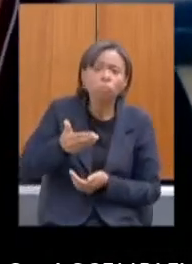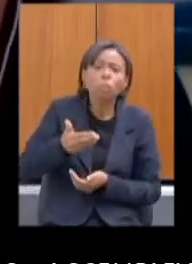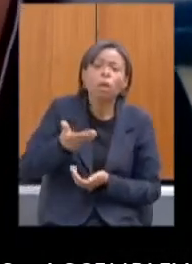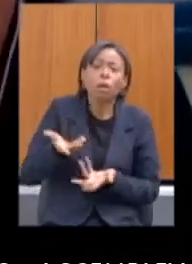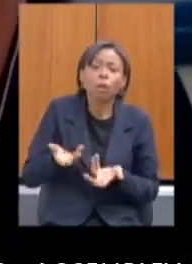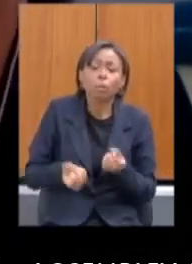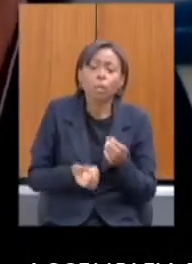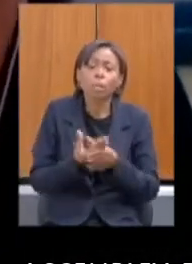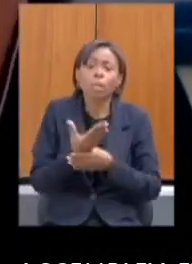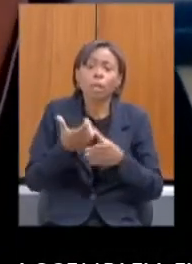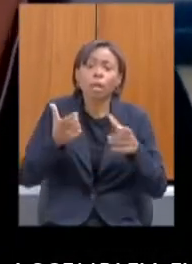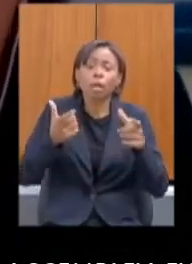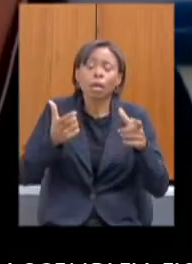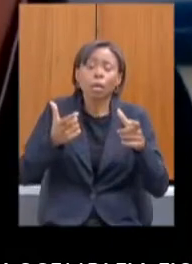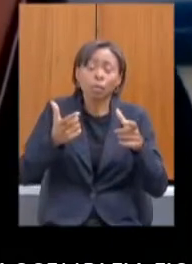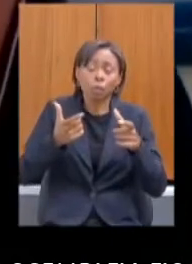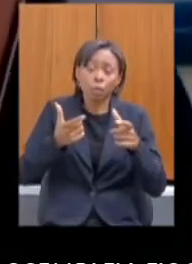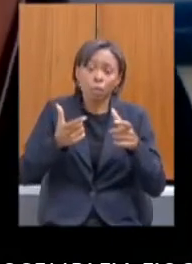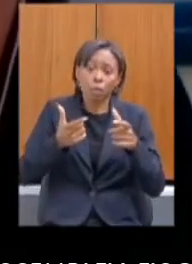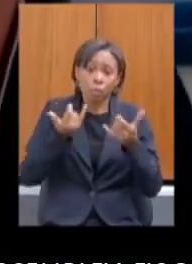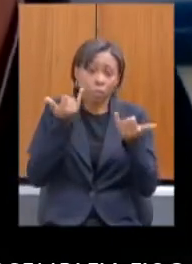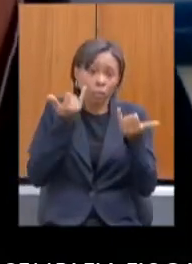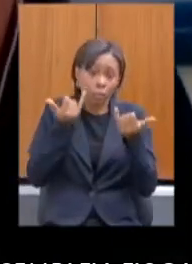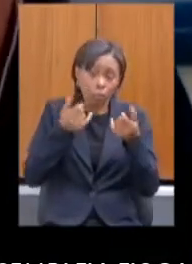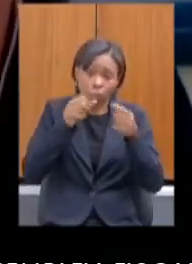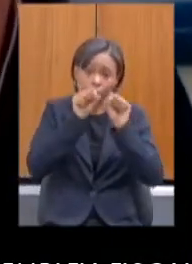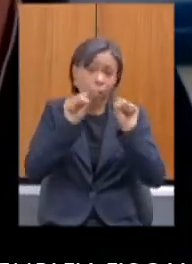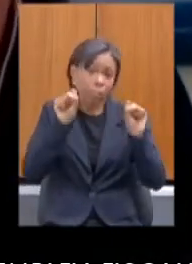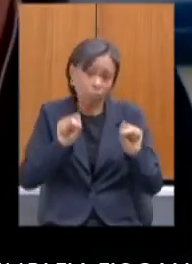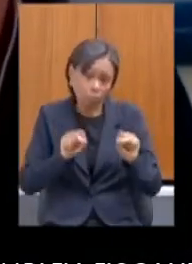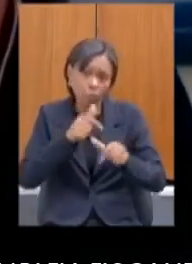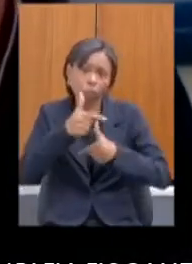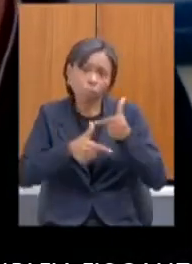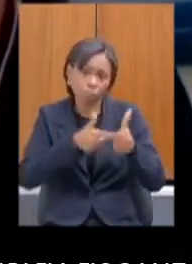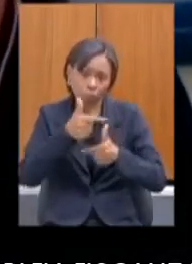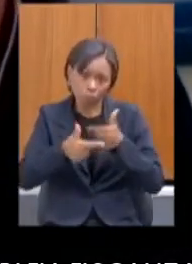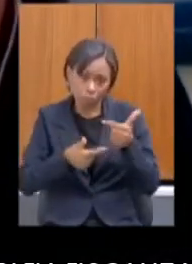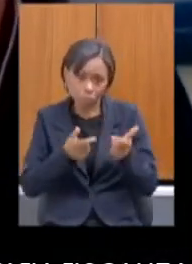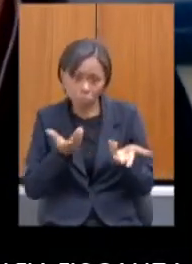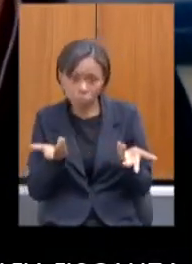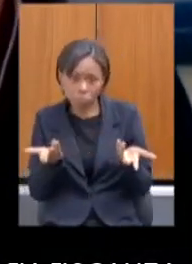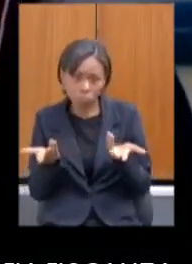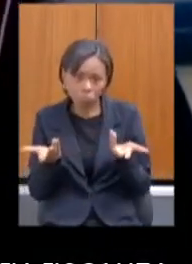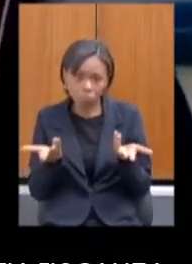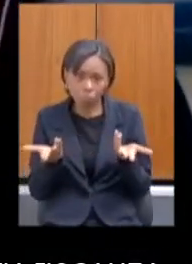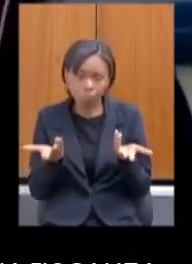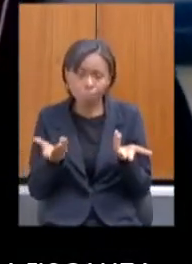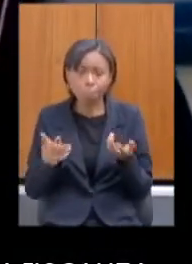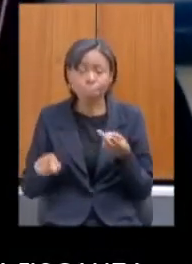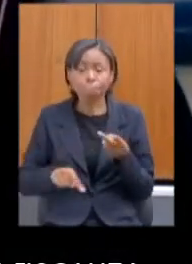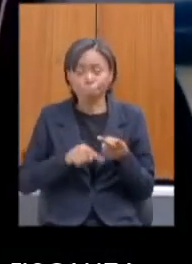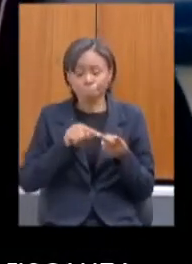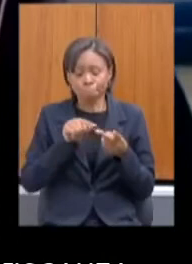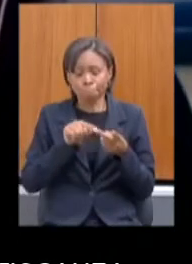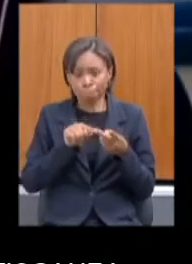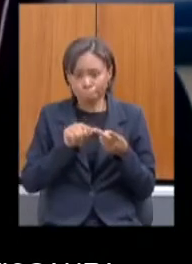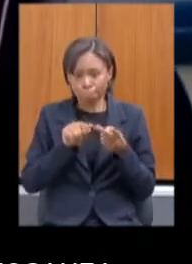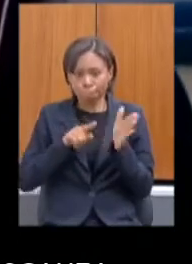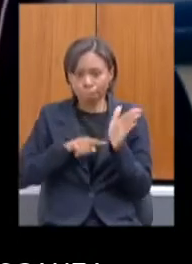do Banco de Empregos. A segunda pergunta, eu também, nesse mesmo,